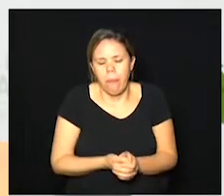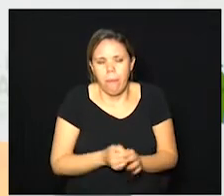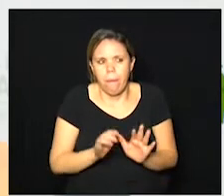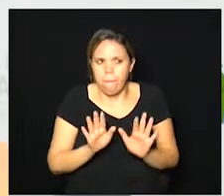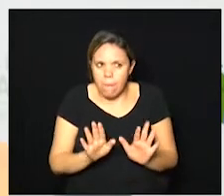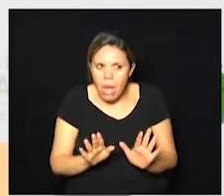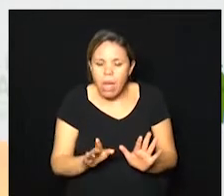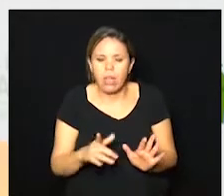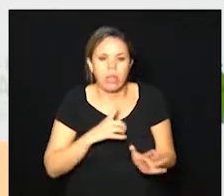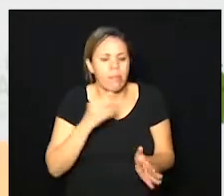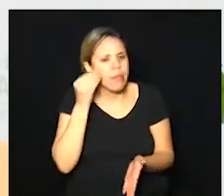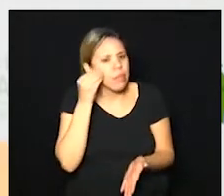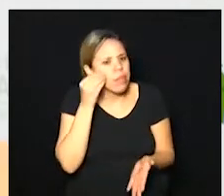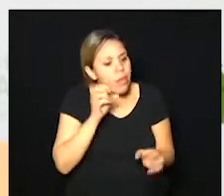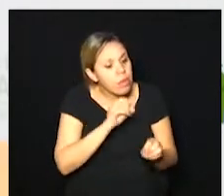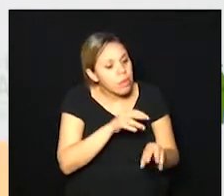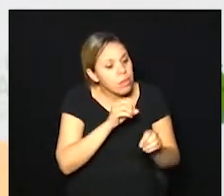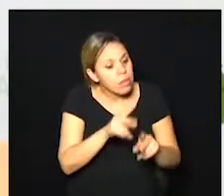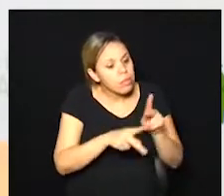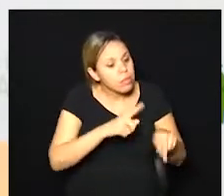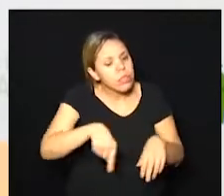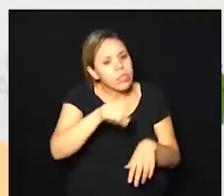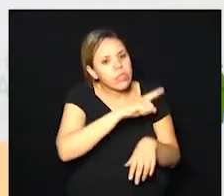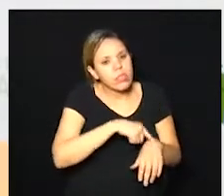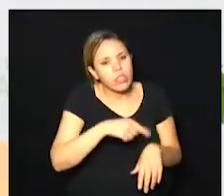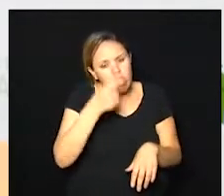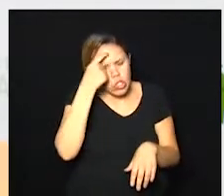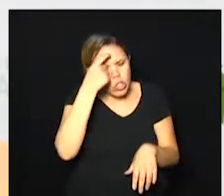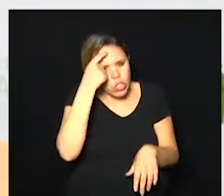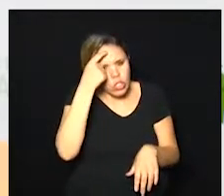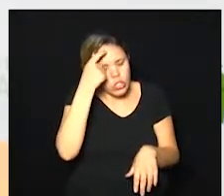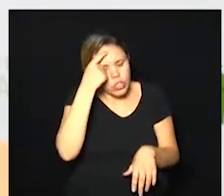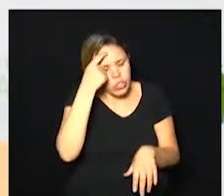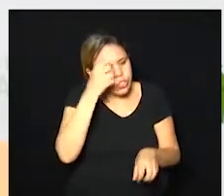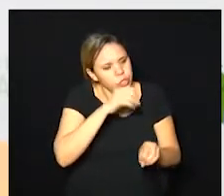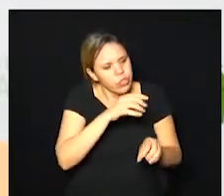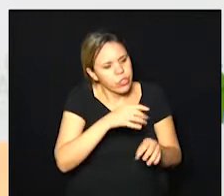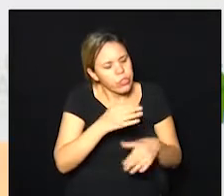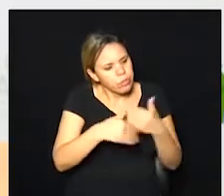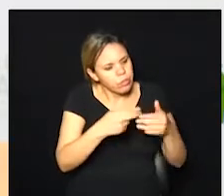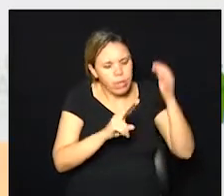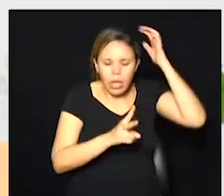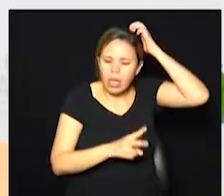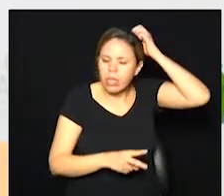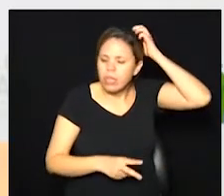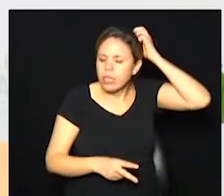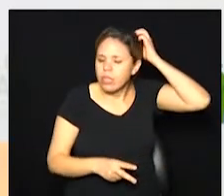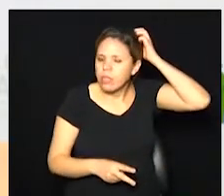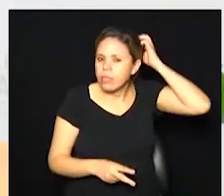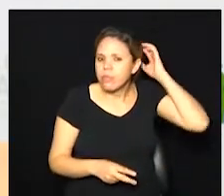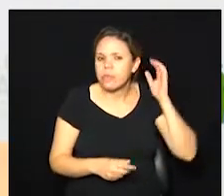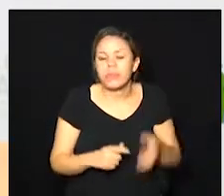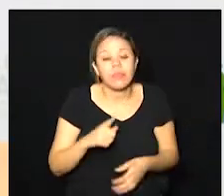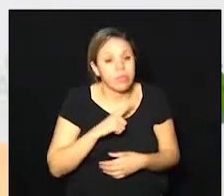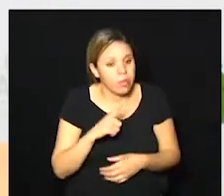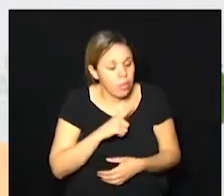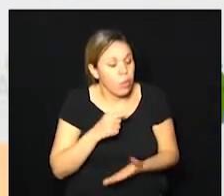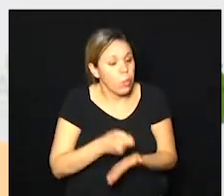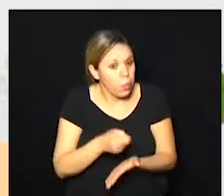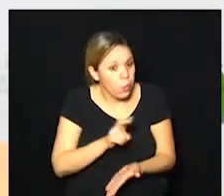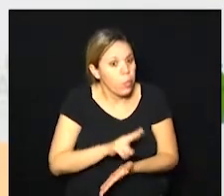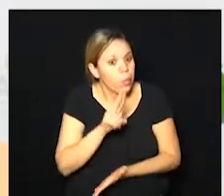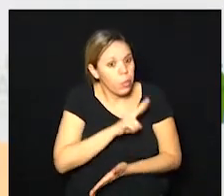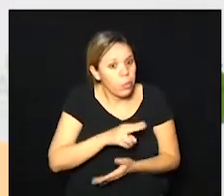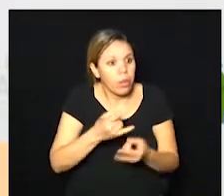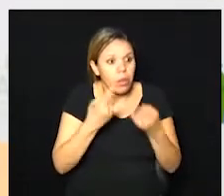para tentar fazer com que as pessoas se conscientizem cada vez mais dessa situação de ter que usar